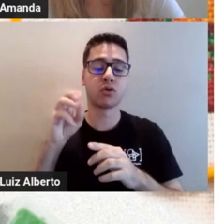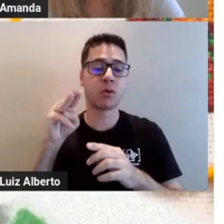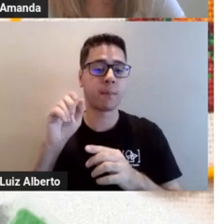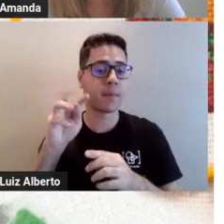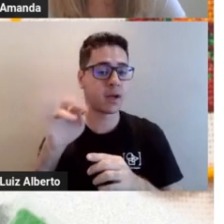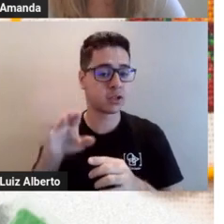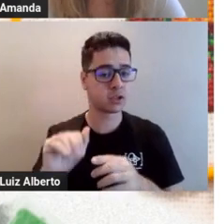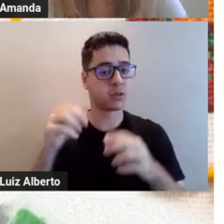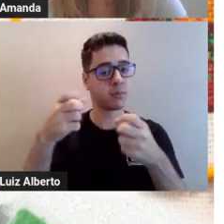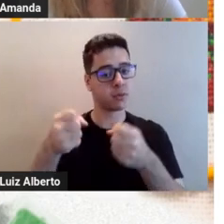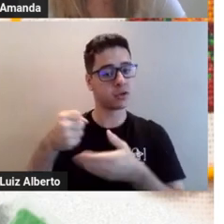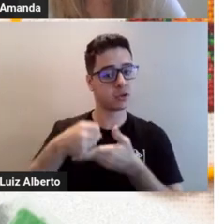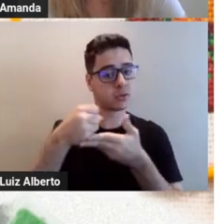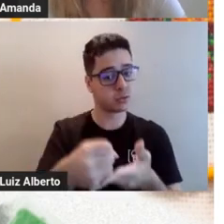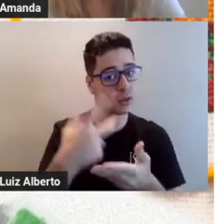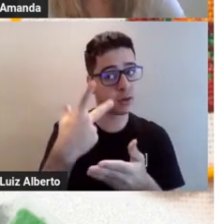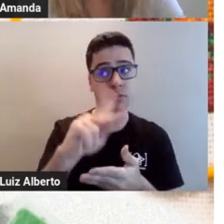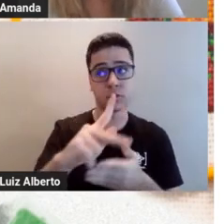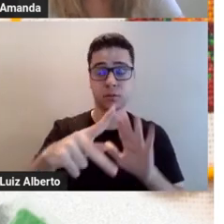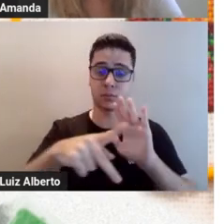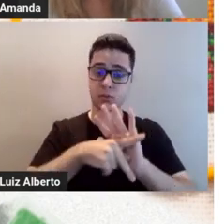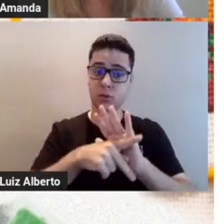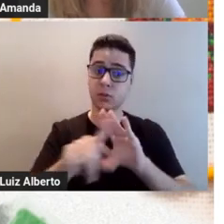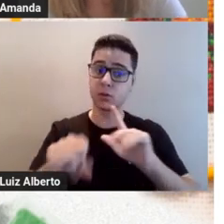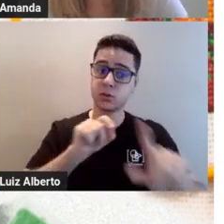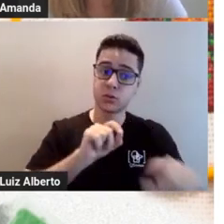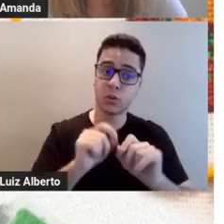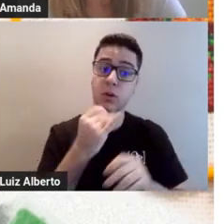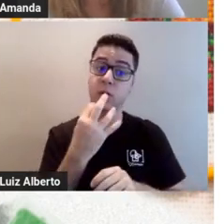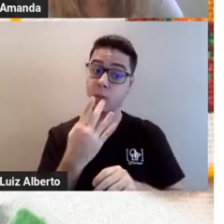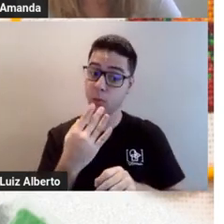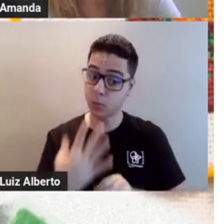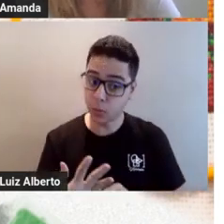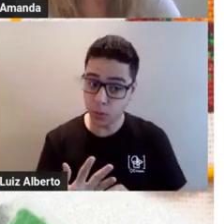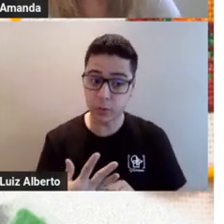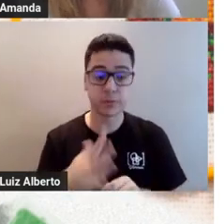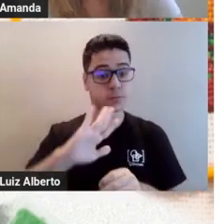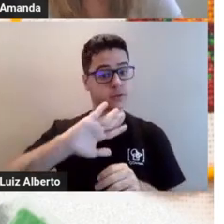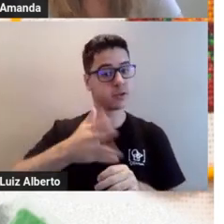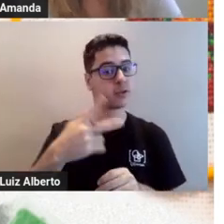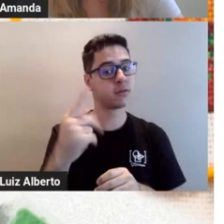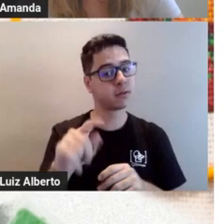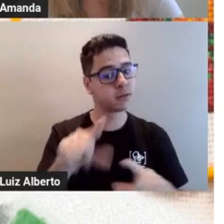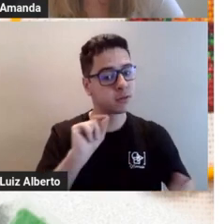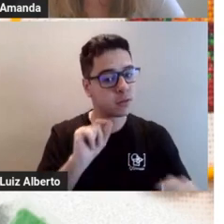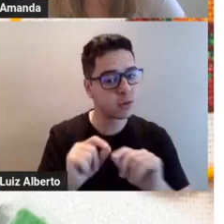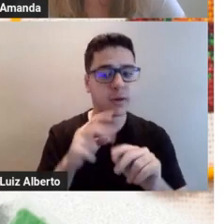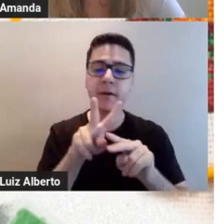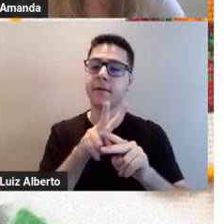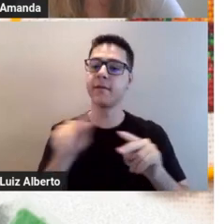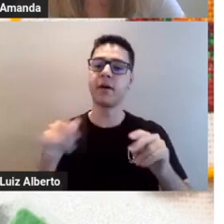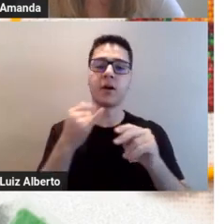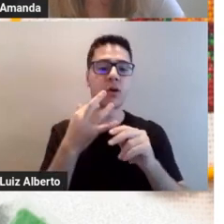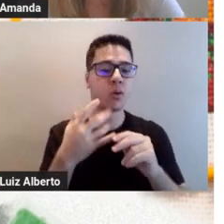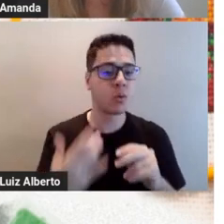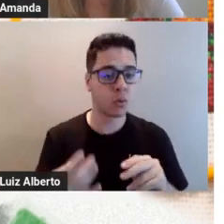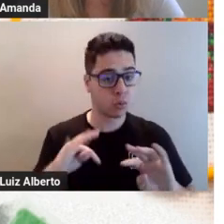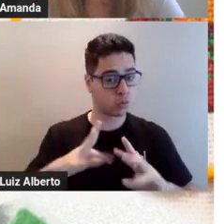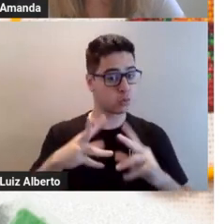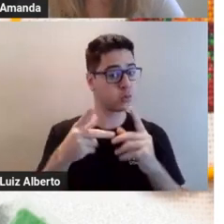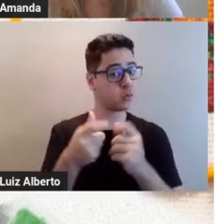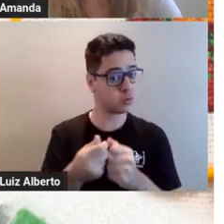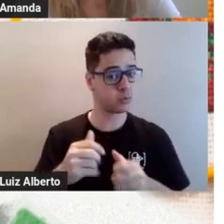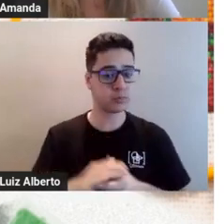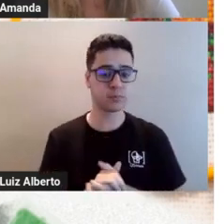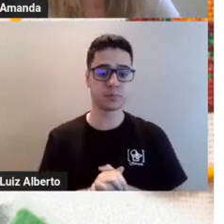bordado? Então, primeiro, na escolha das cores, né? Como que você vai selecionar essas cores para fazer o seu bordado.